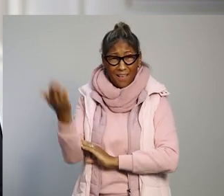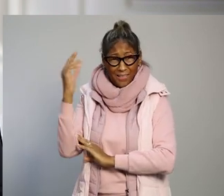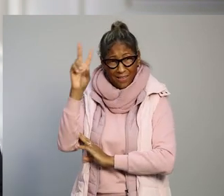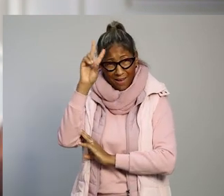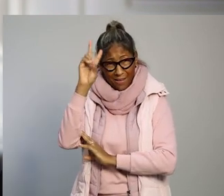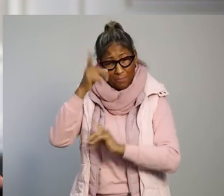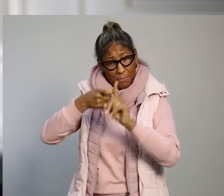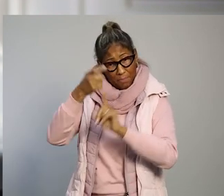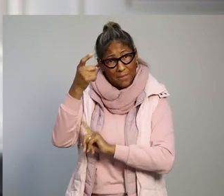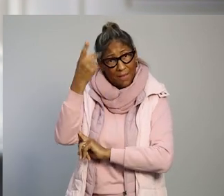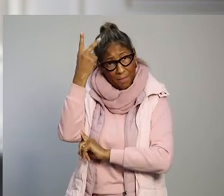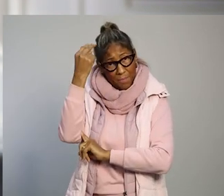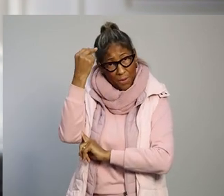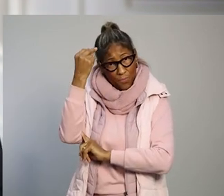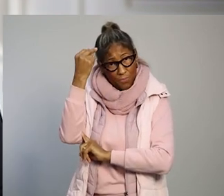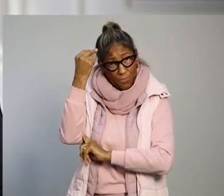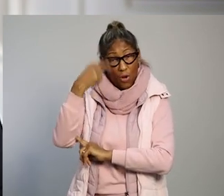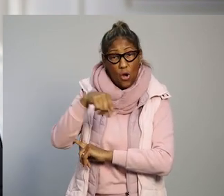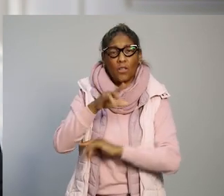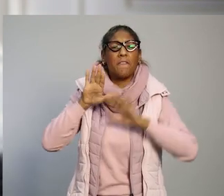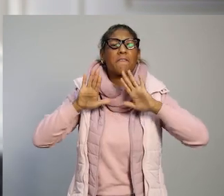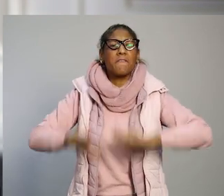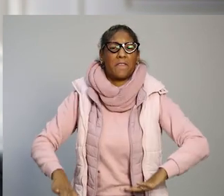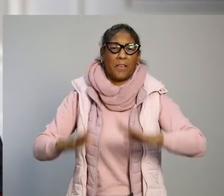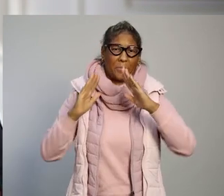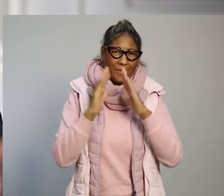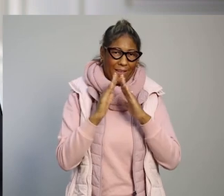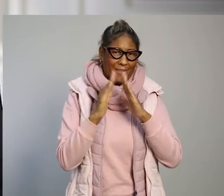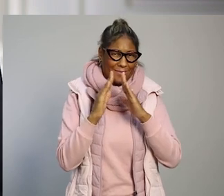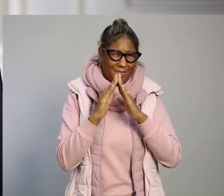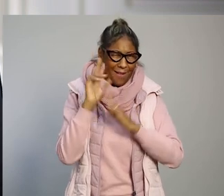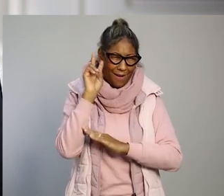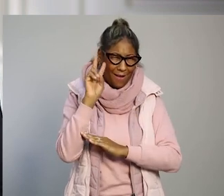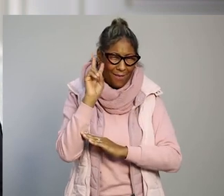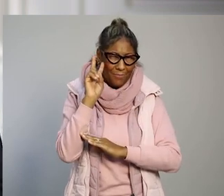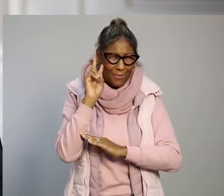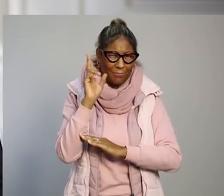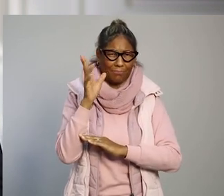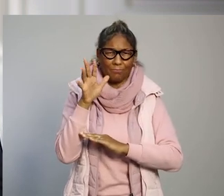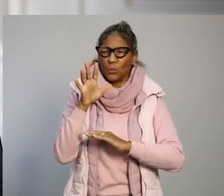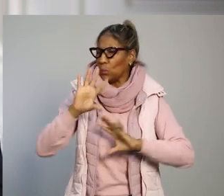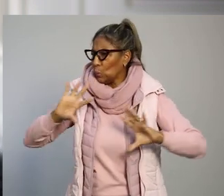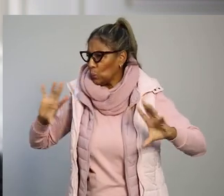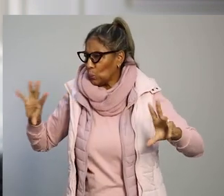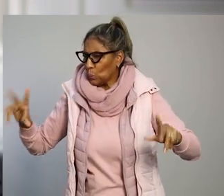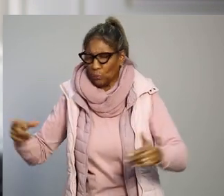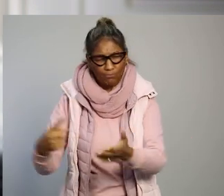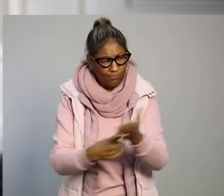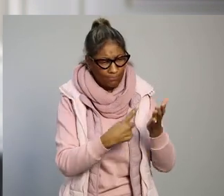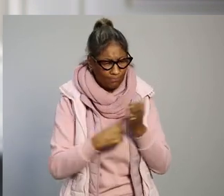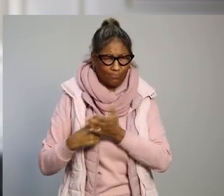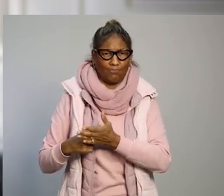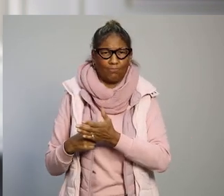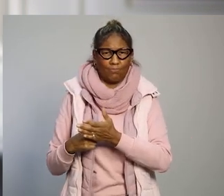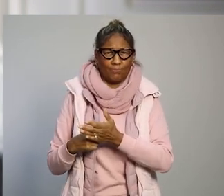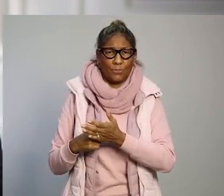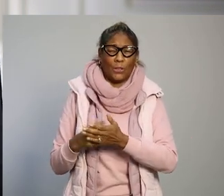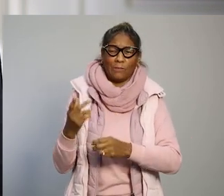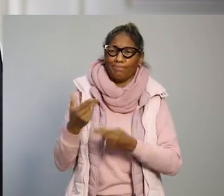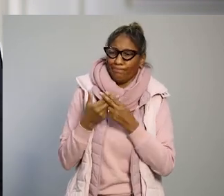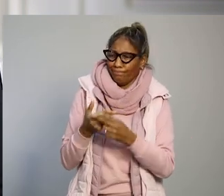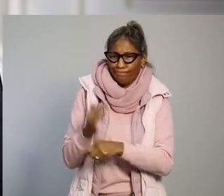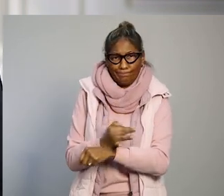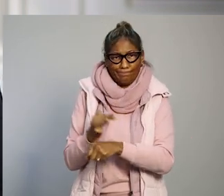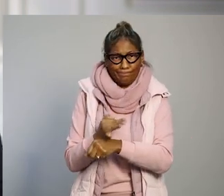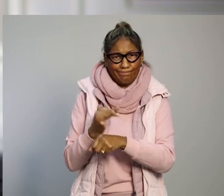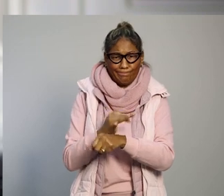observamos lá no início de abril, quando nós vivíamos naqueles dias os primeiros movimentos de convivência